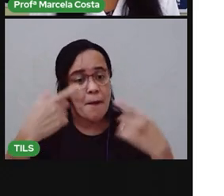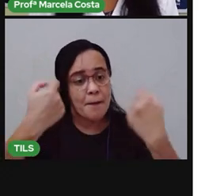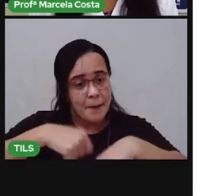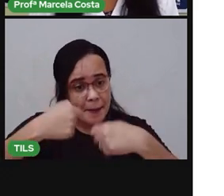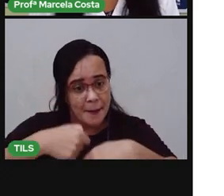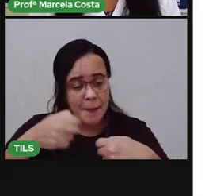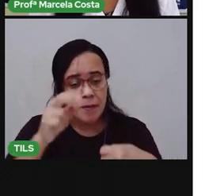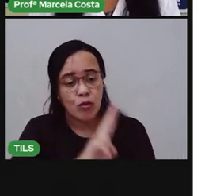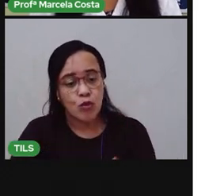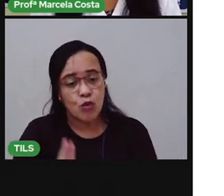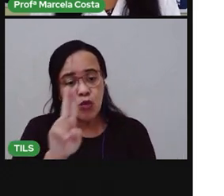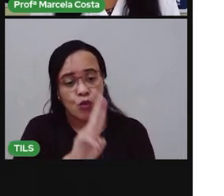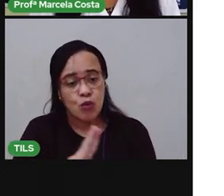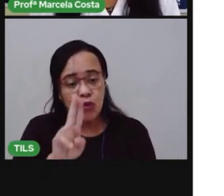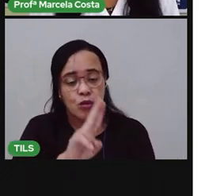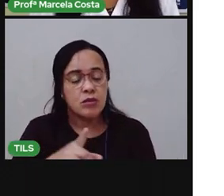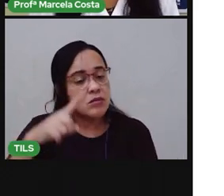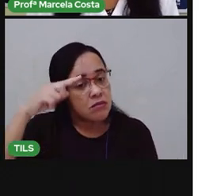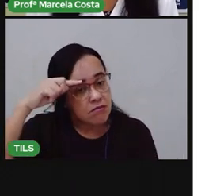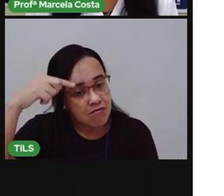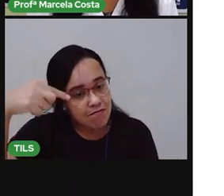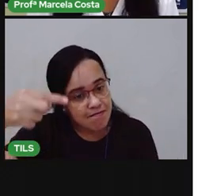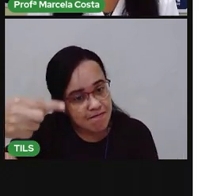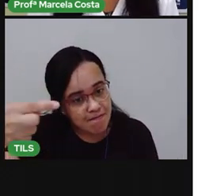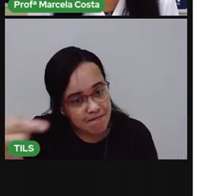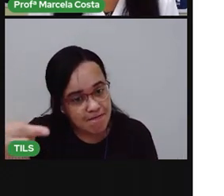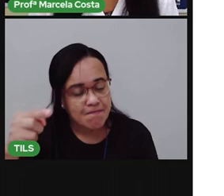no seu dia a dia para organizar a sua rotina.